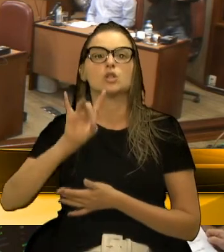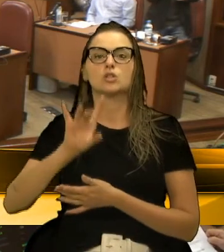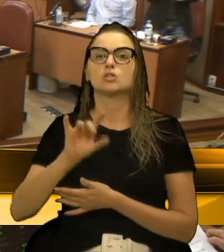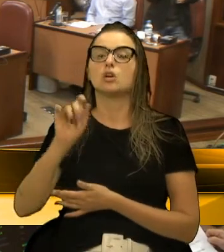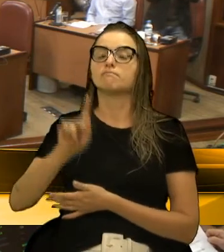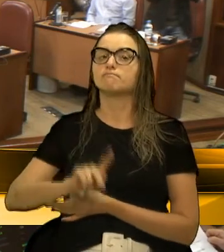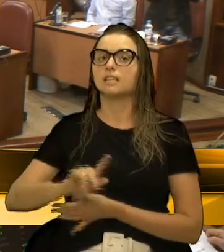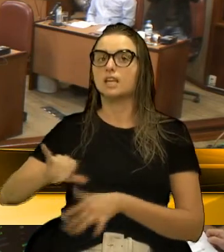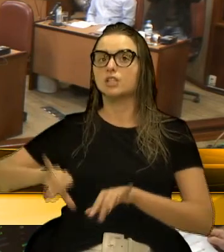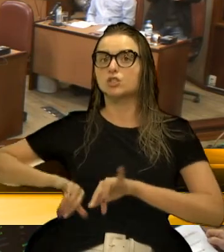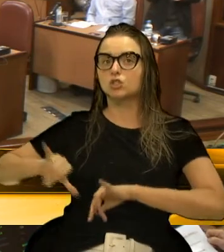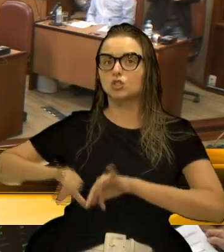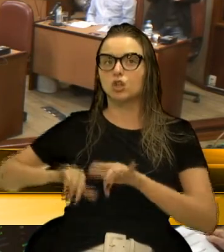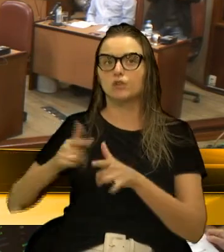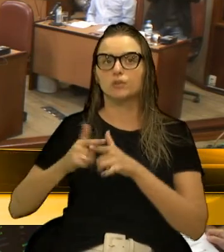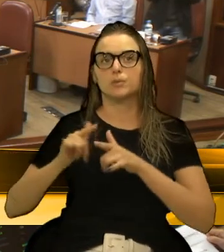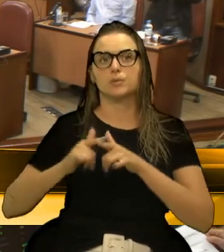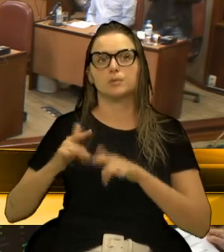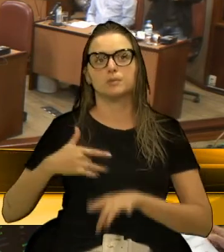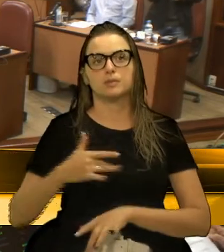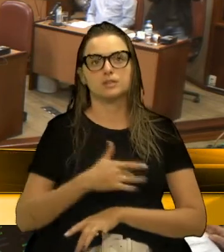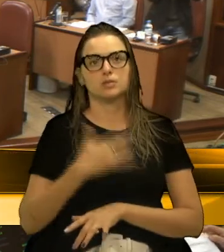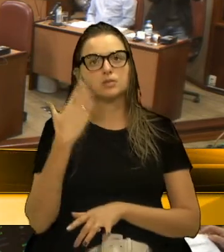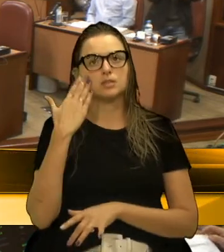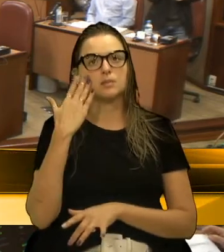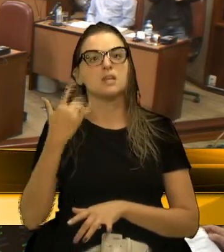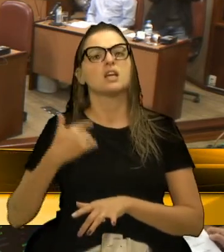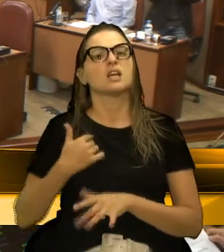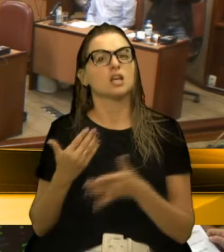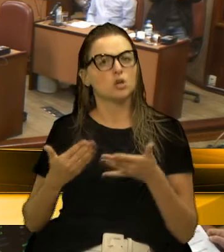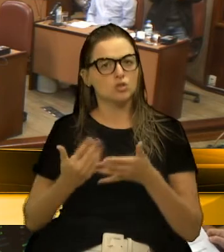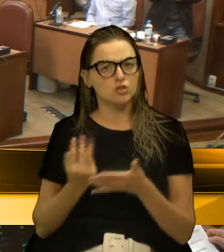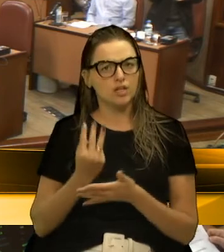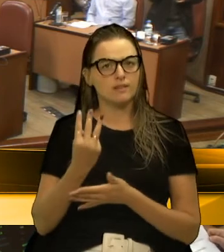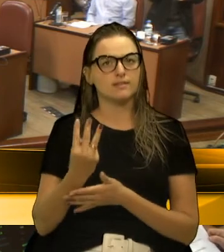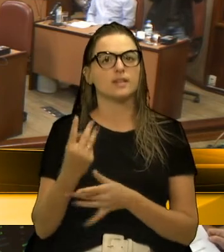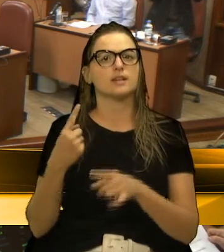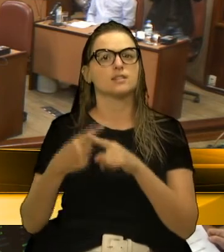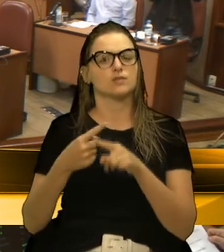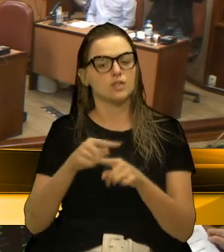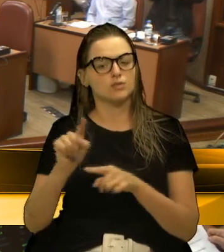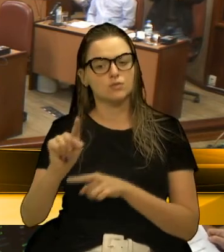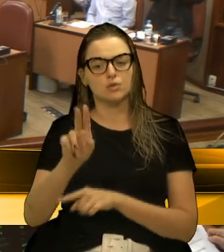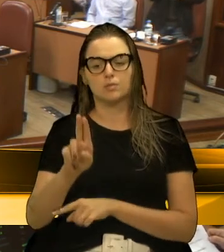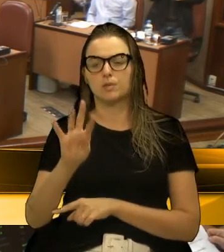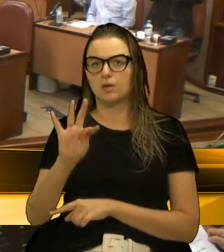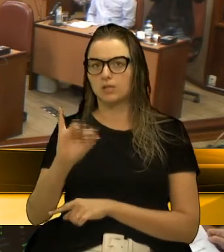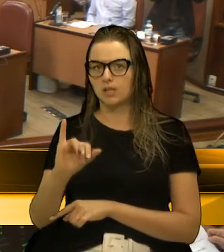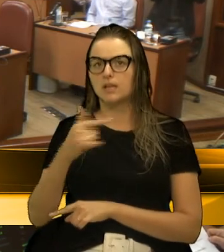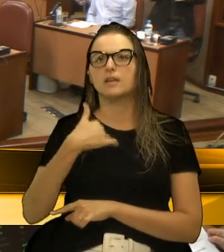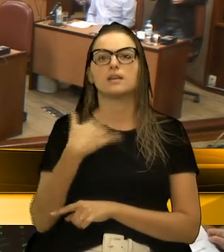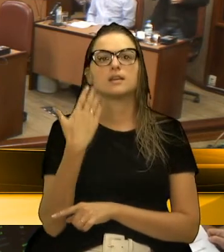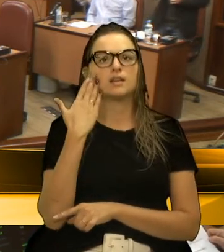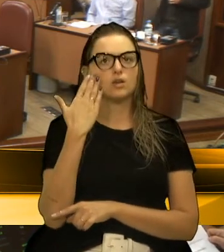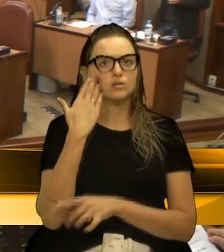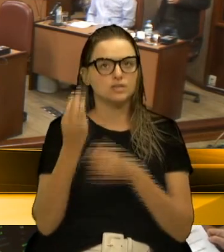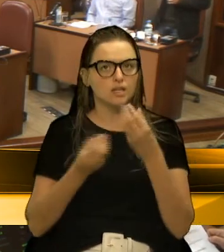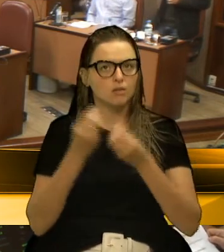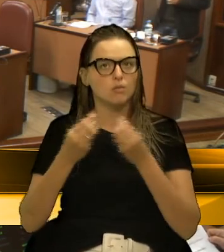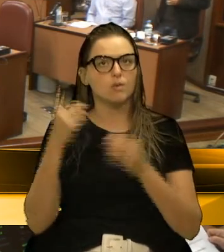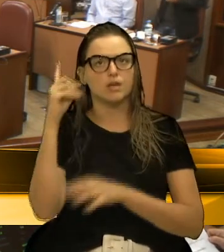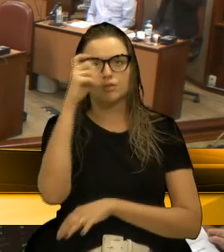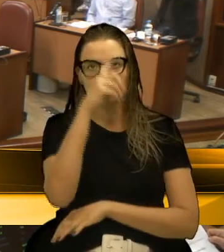de saúde sabe a importância. Eu sei porque eu já passei três vezes pela UTI e sei a dificuldade que é em lutarmos pela sobrevivência.